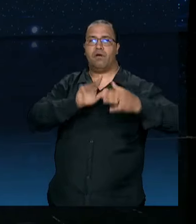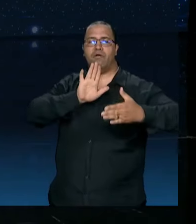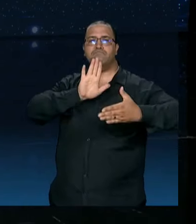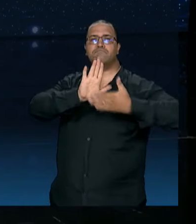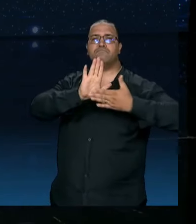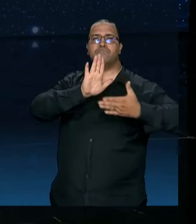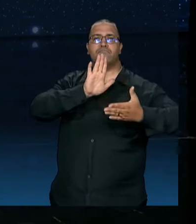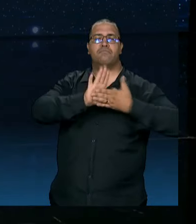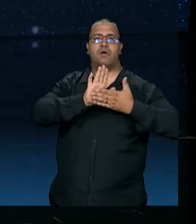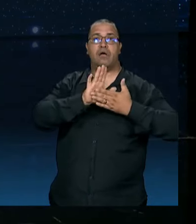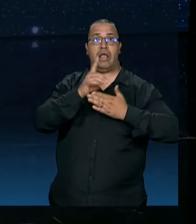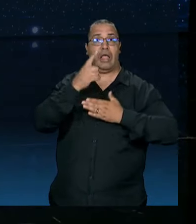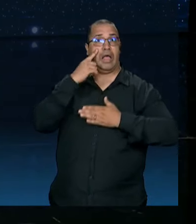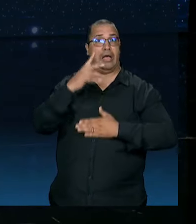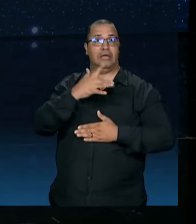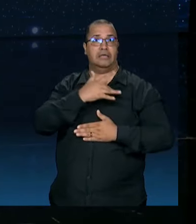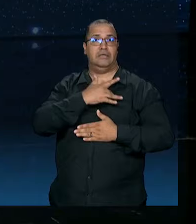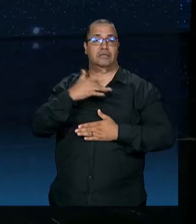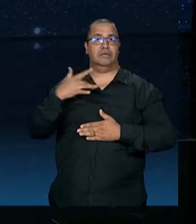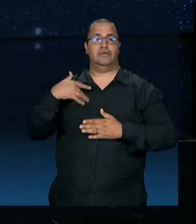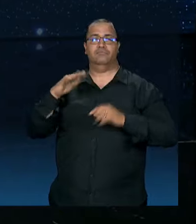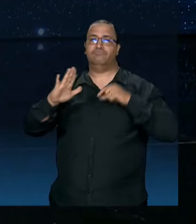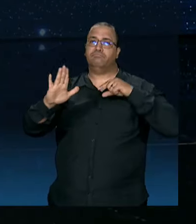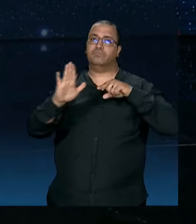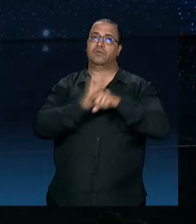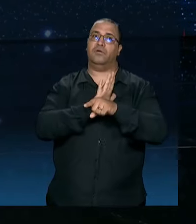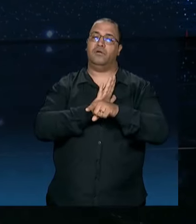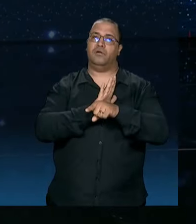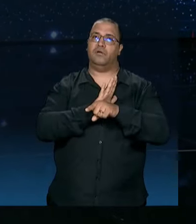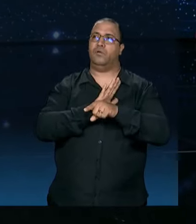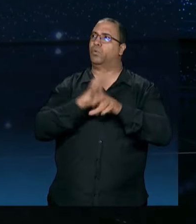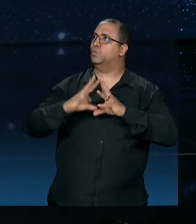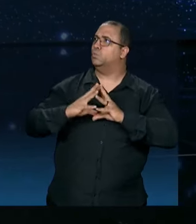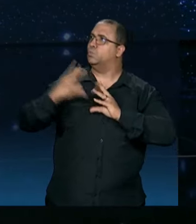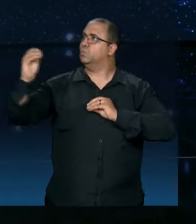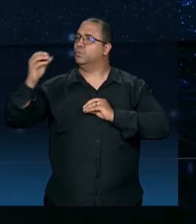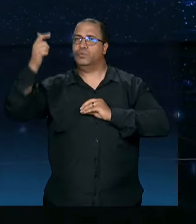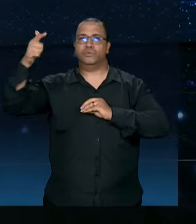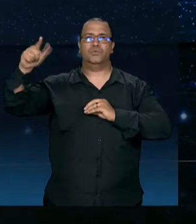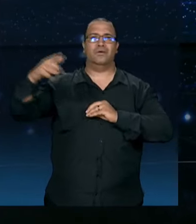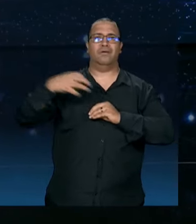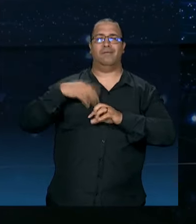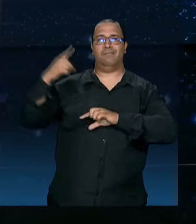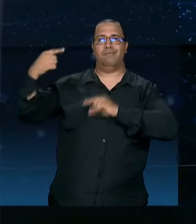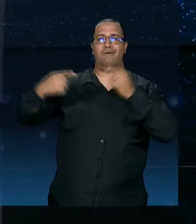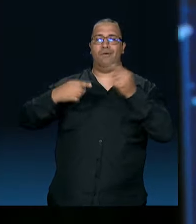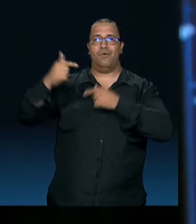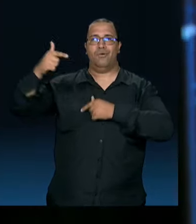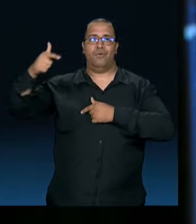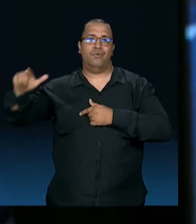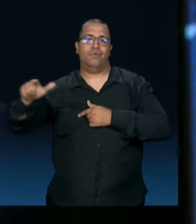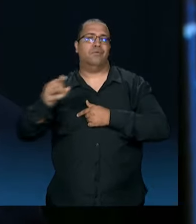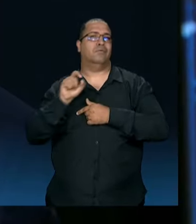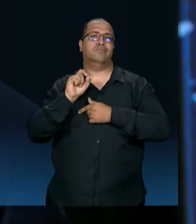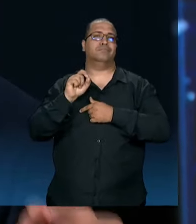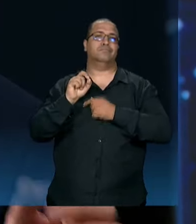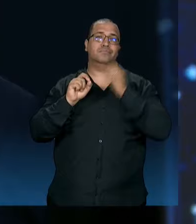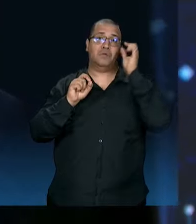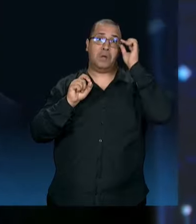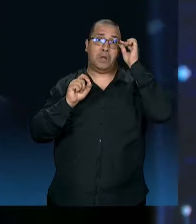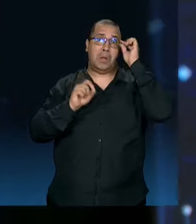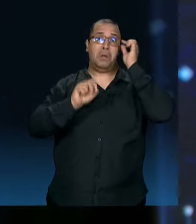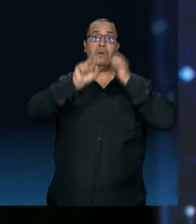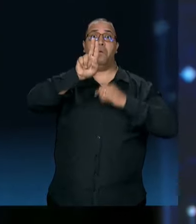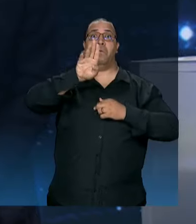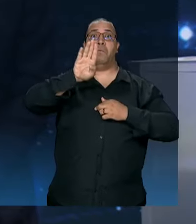Tempo da Saúde. Eu queria te fazer uma pergunta muito objetiva, não fuja, como de outras que você fugiu no debate aqui. Quem vai hoje no